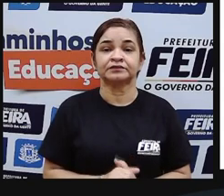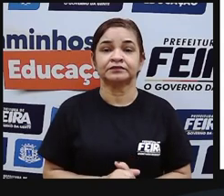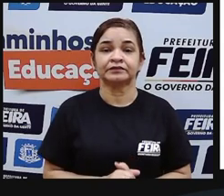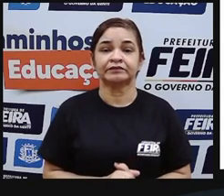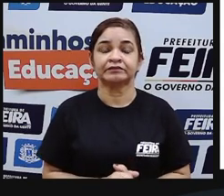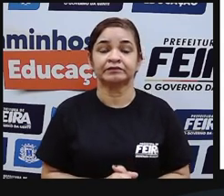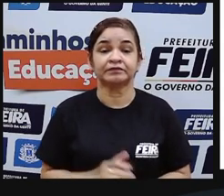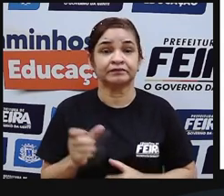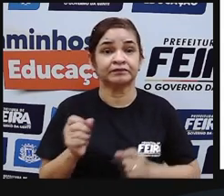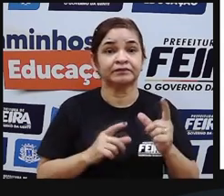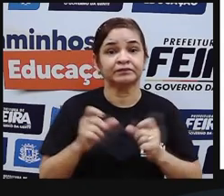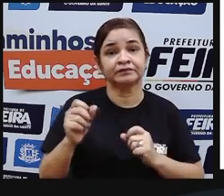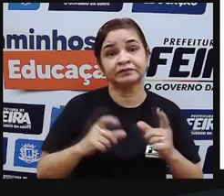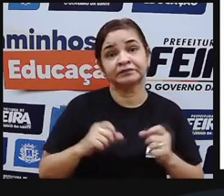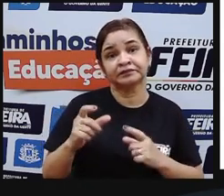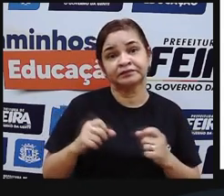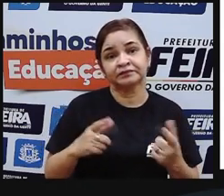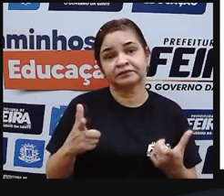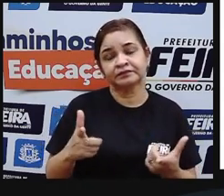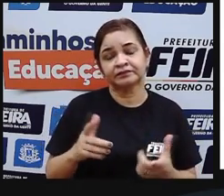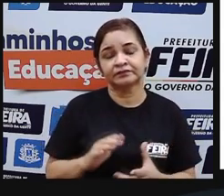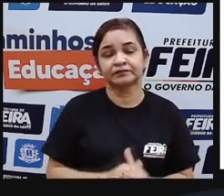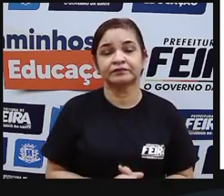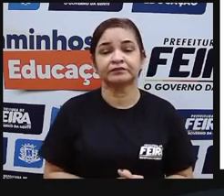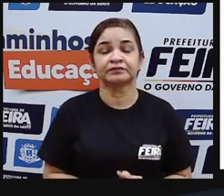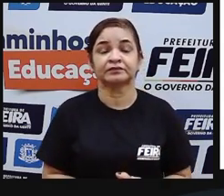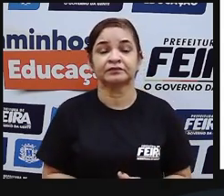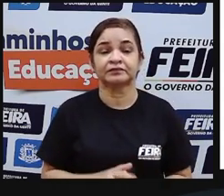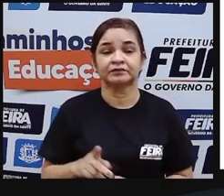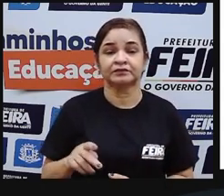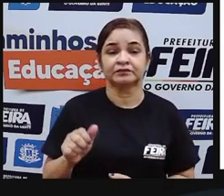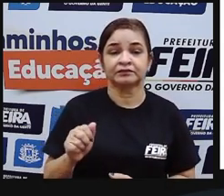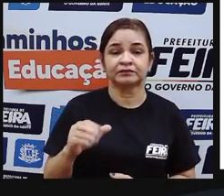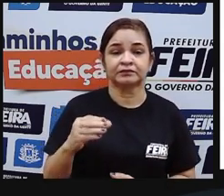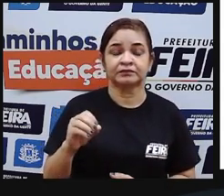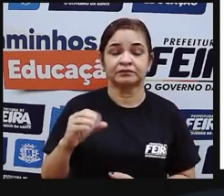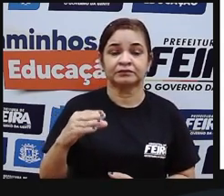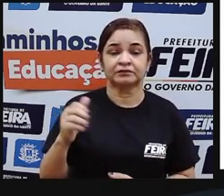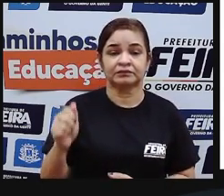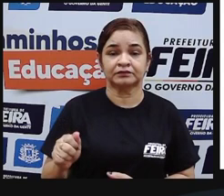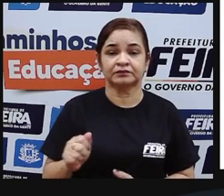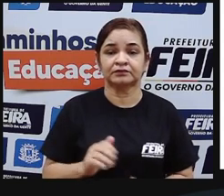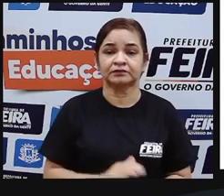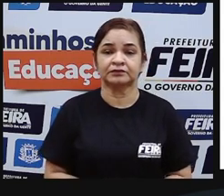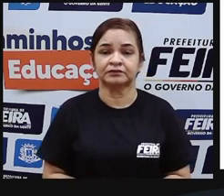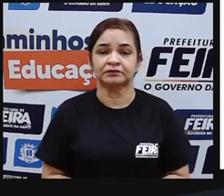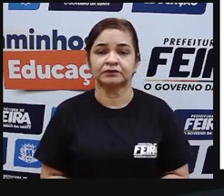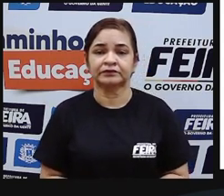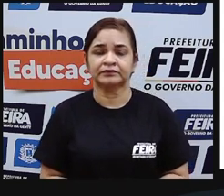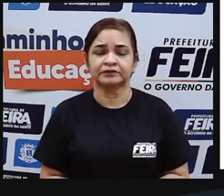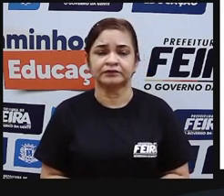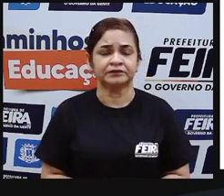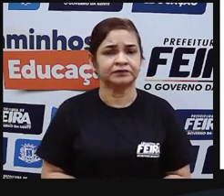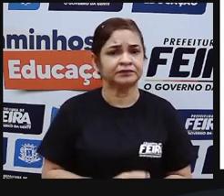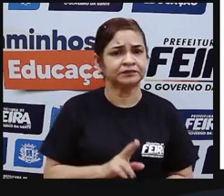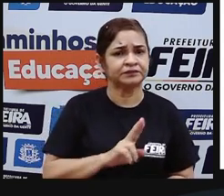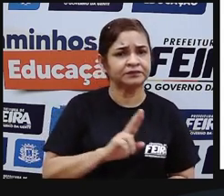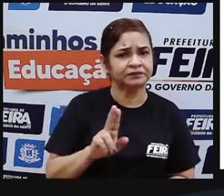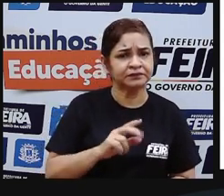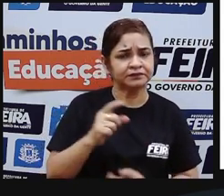Pipoca, paçoca, né? Nomes próprios, como por exemplo, Tainã, Cauã